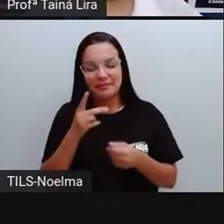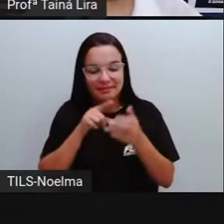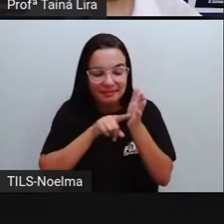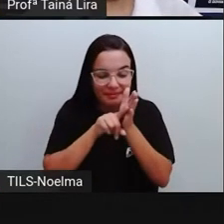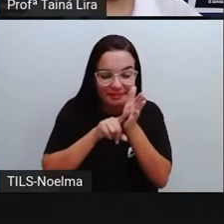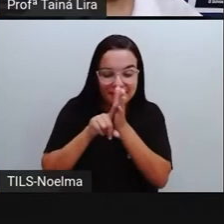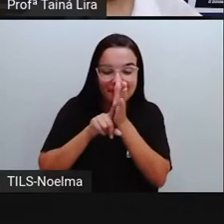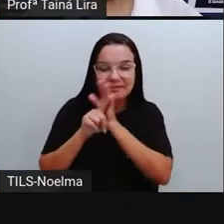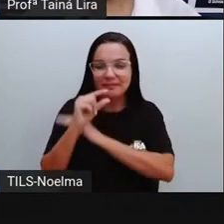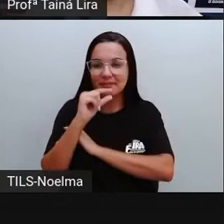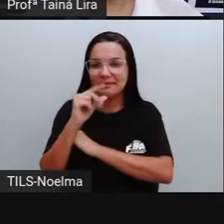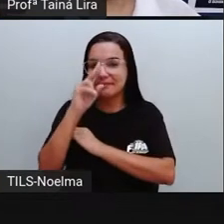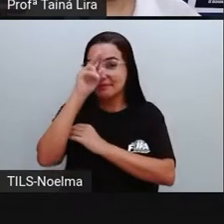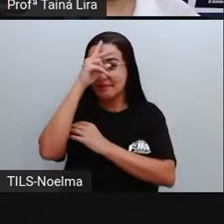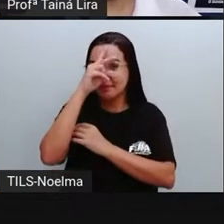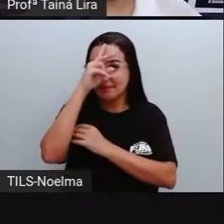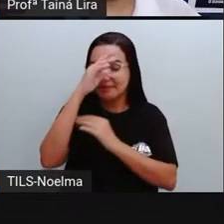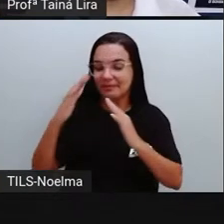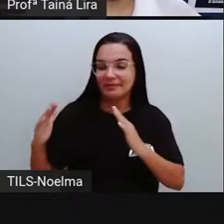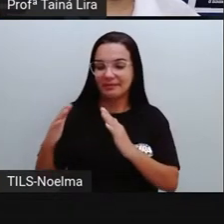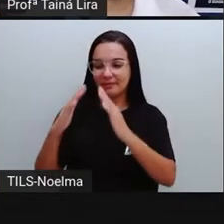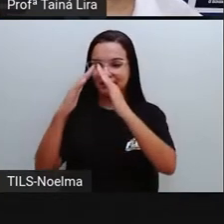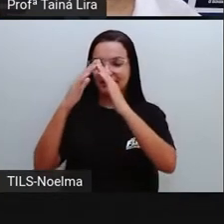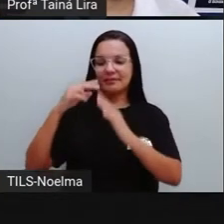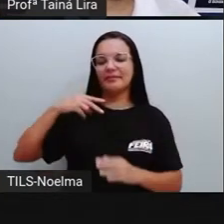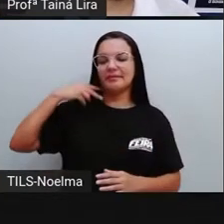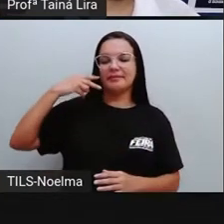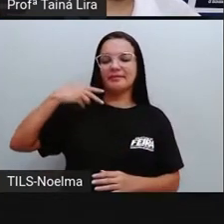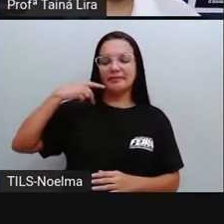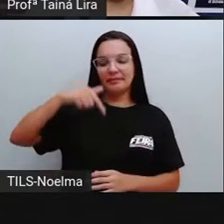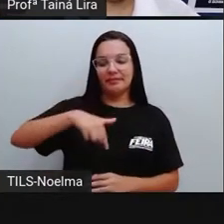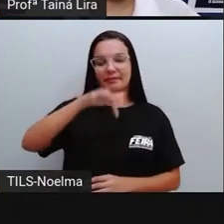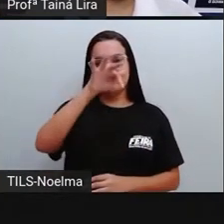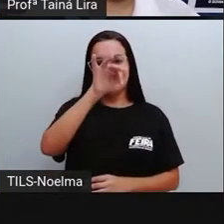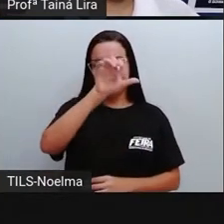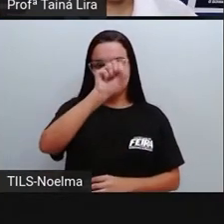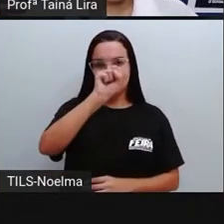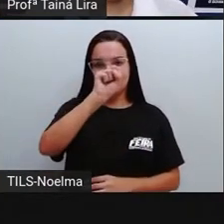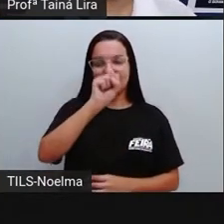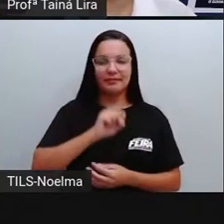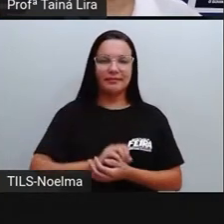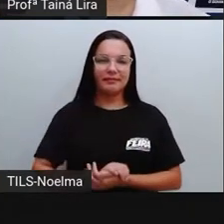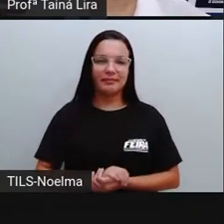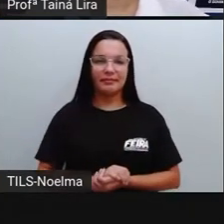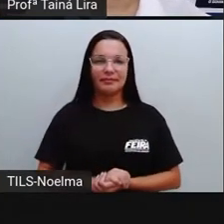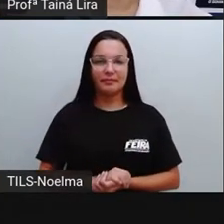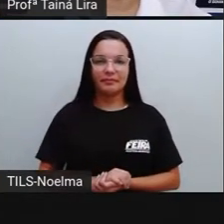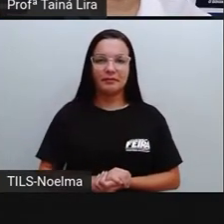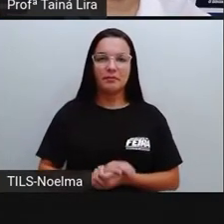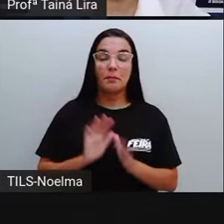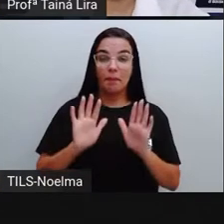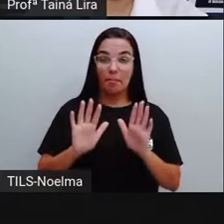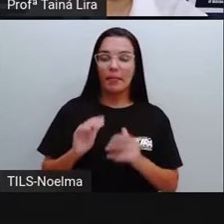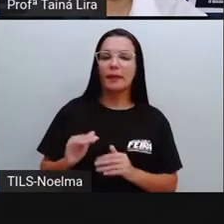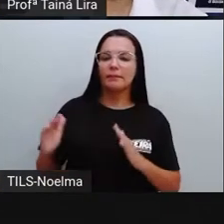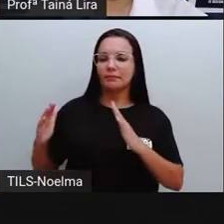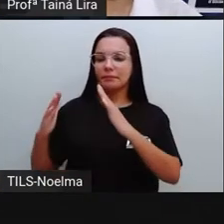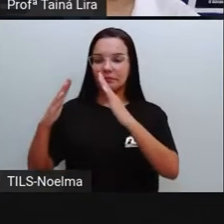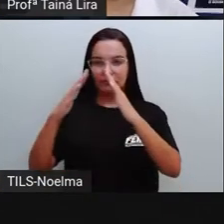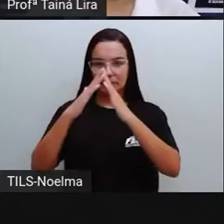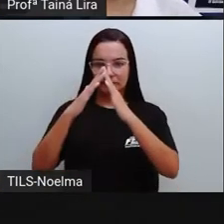da Câmara de Vereadores de Feira de Santana, tá bom? Então, a Câmara